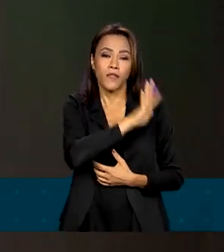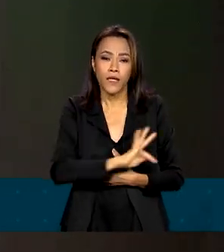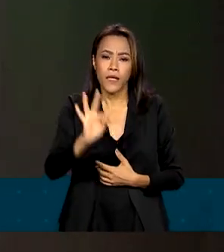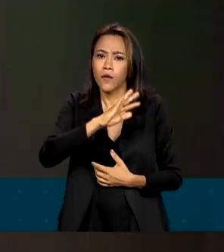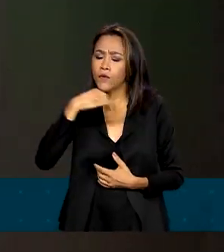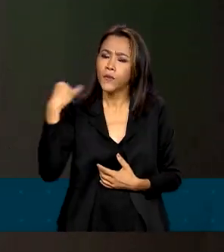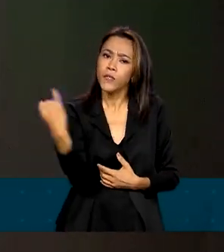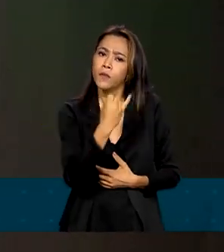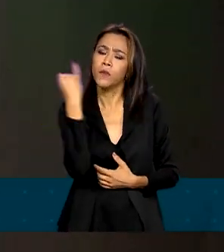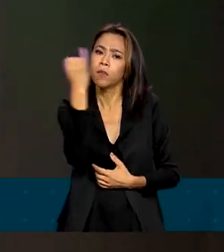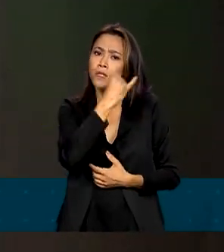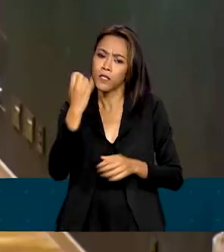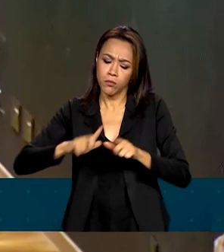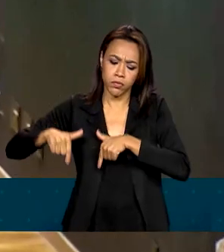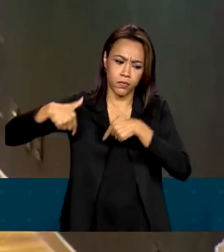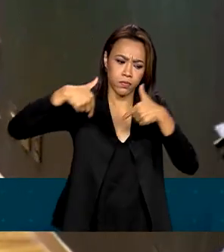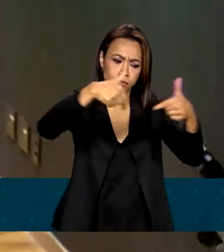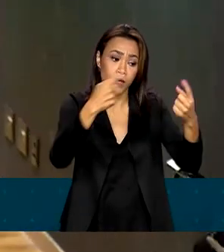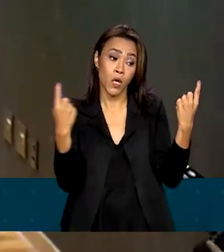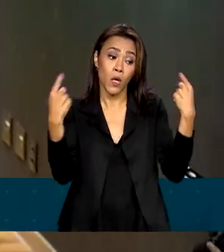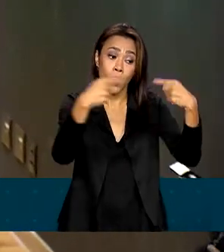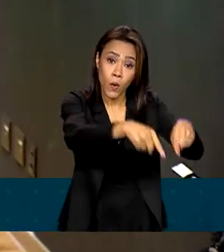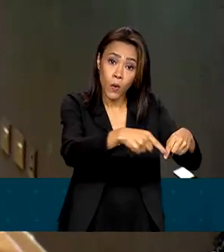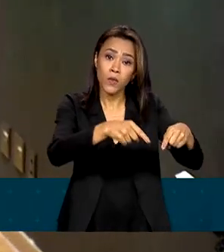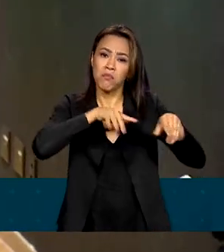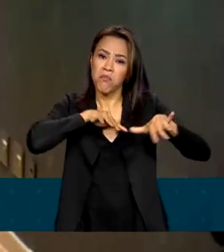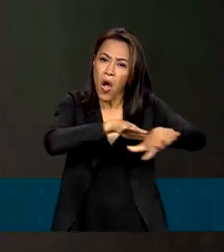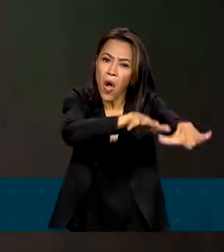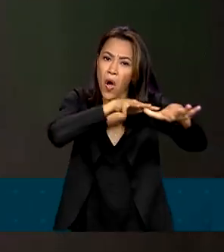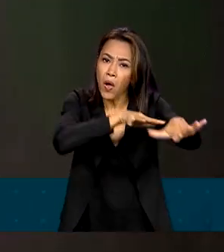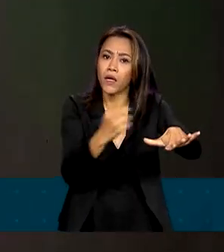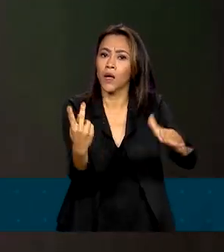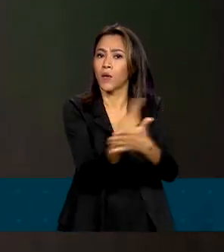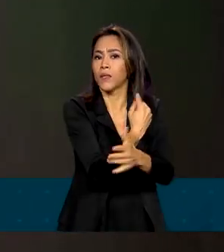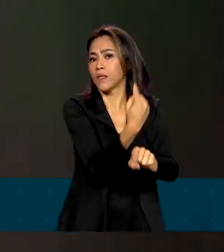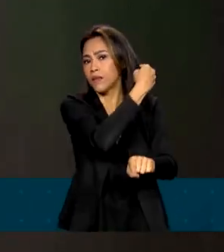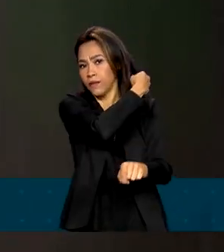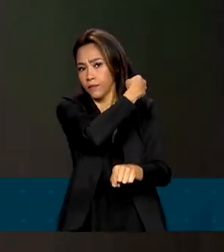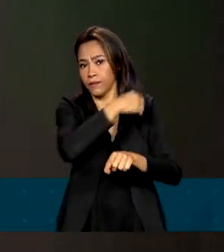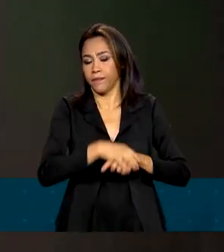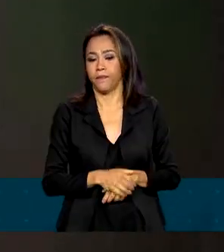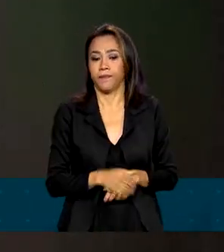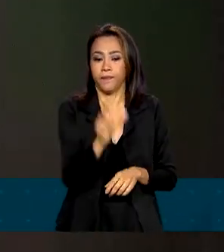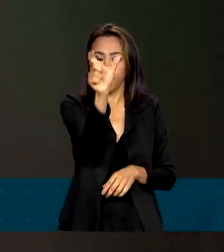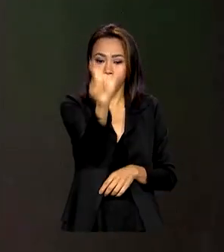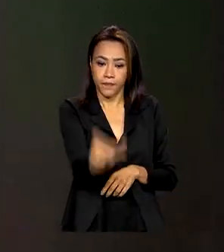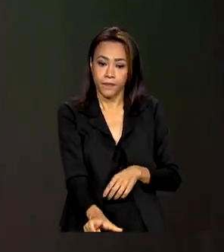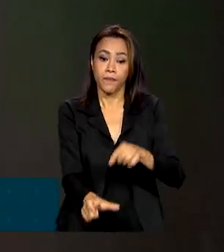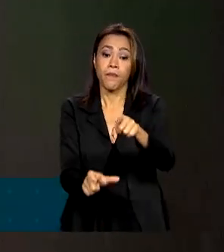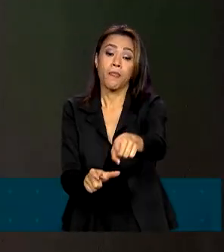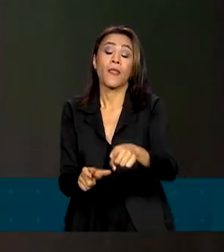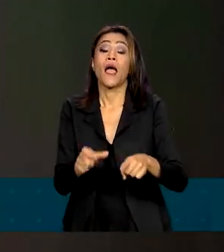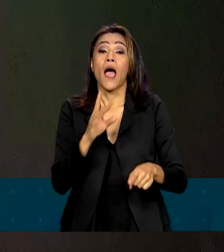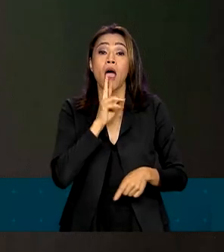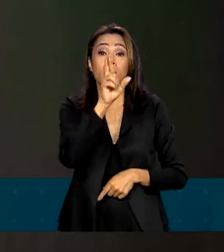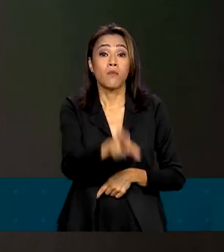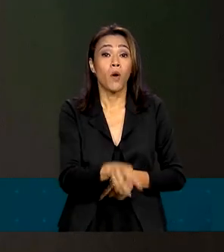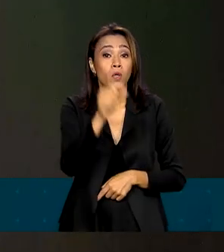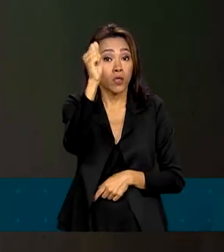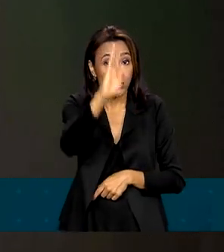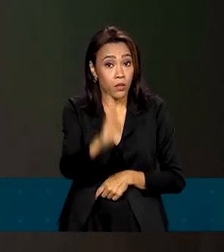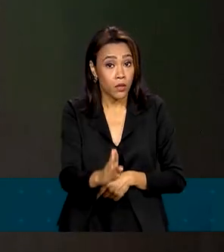atos antidemocráticos do último fim de semana. A resposta brasileira contra o golpismo foi